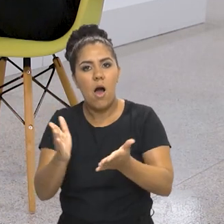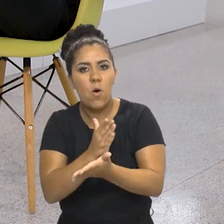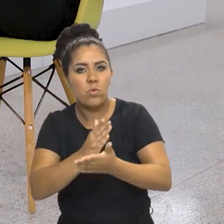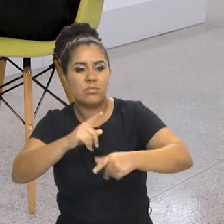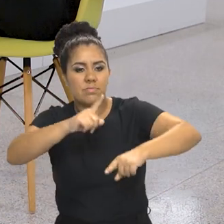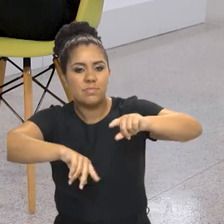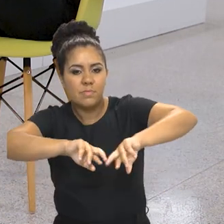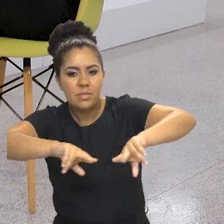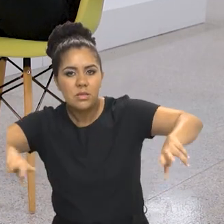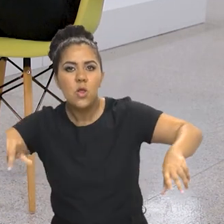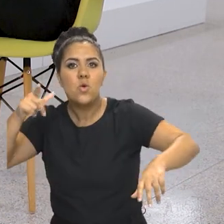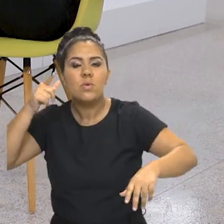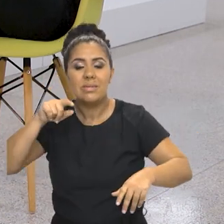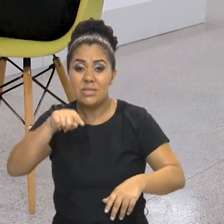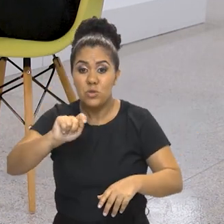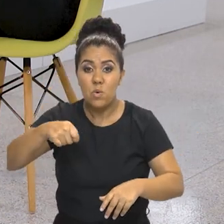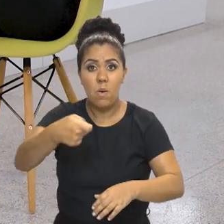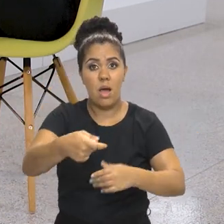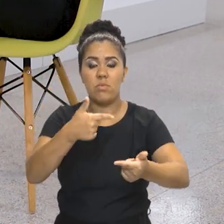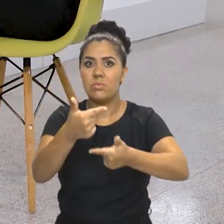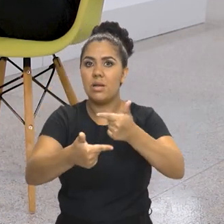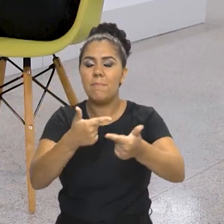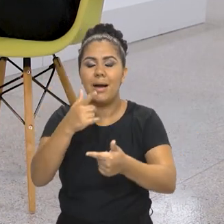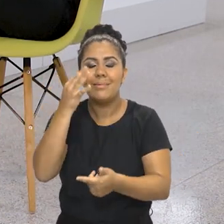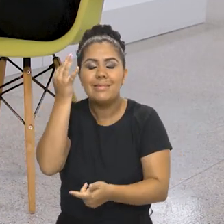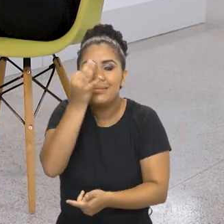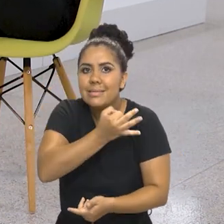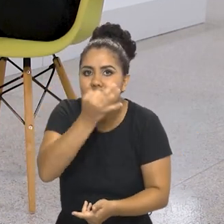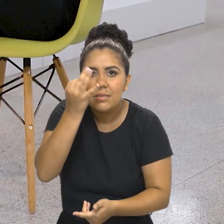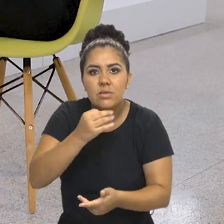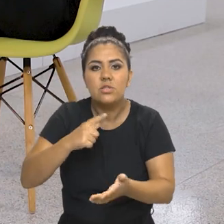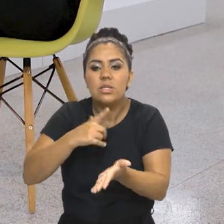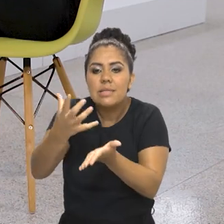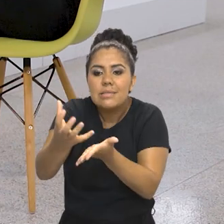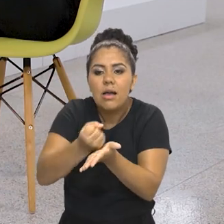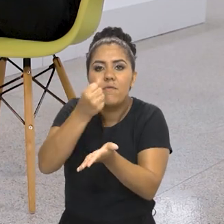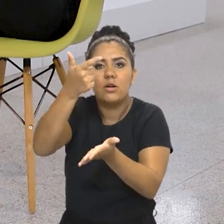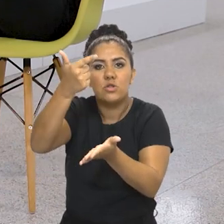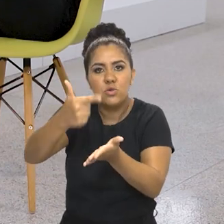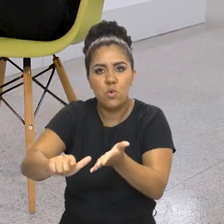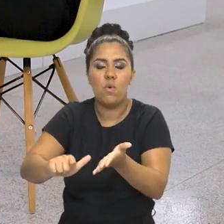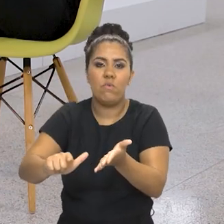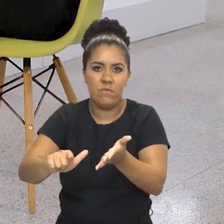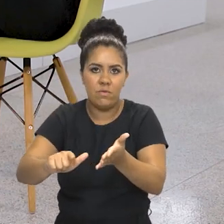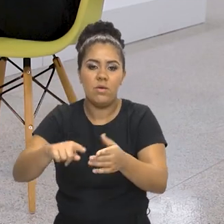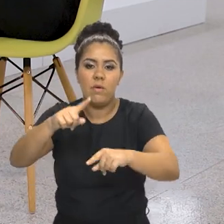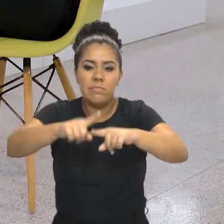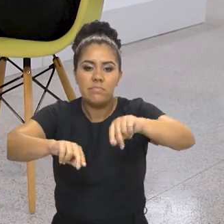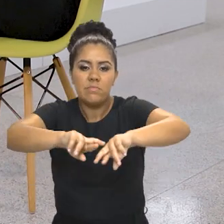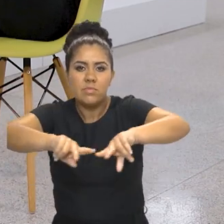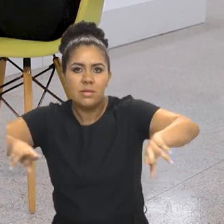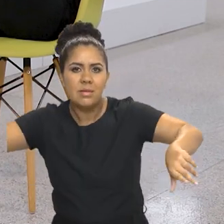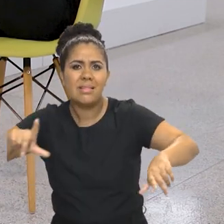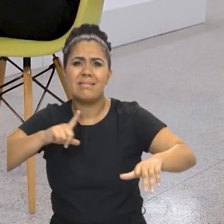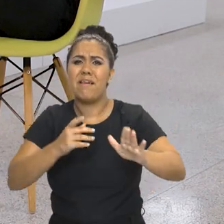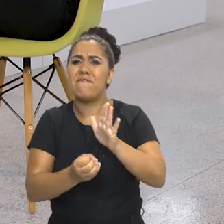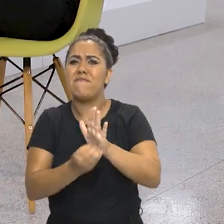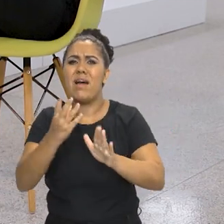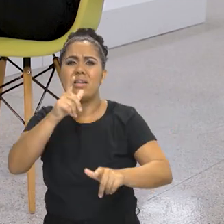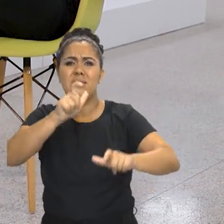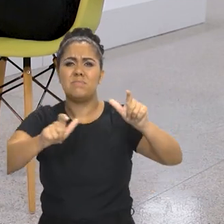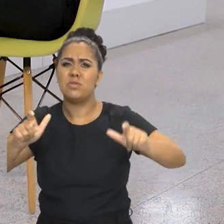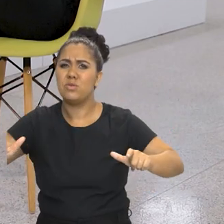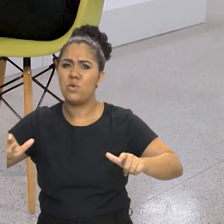que estão sendo recuperadas. É um trabalho muito lindo desse de restauração, dos restauradores, o que está acontecendo no Palácio do Planalto e várias pessoas envolvidas, o IFAM também.